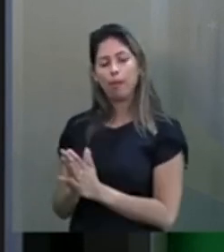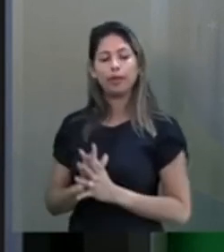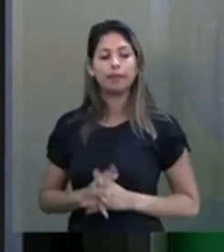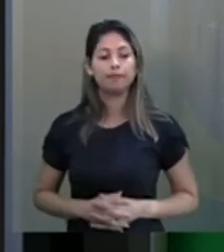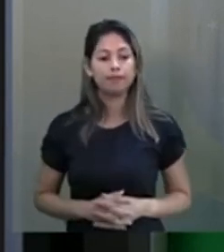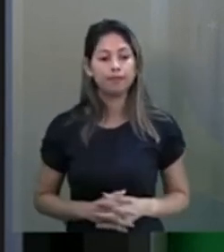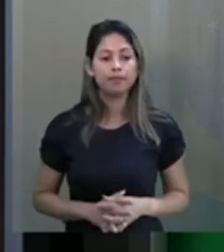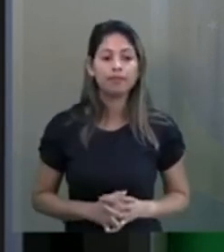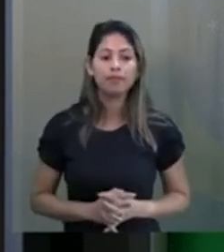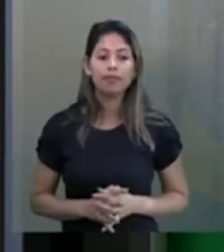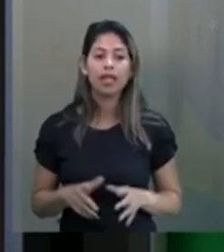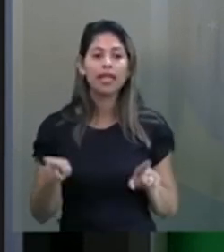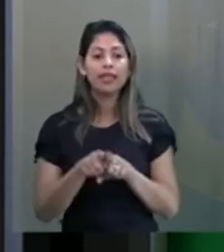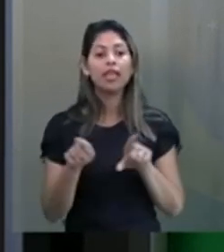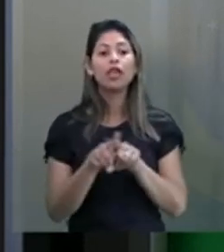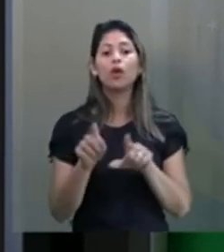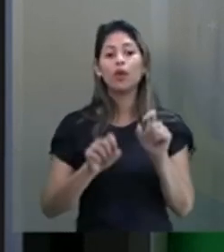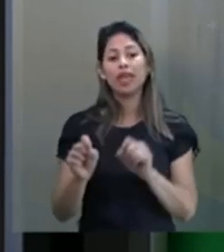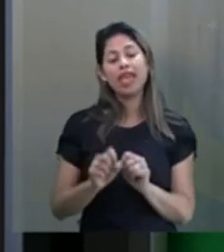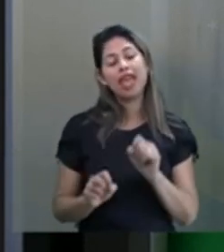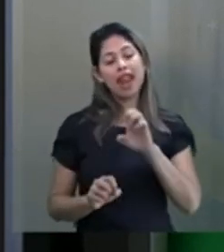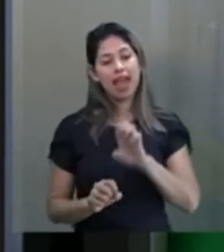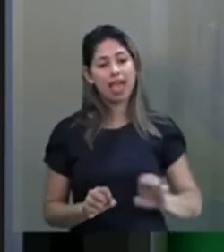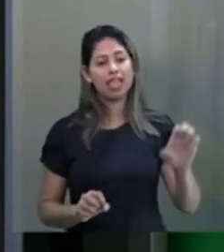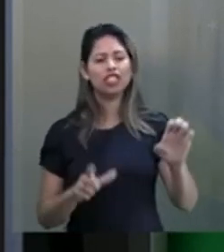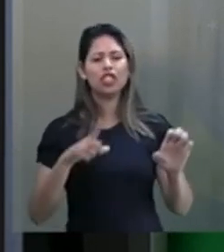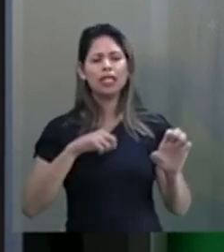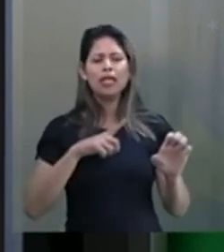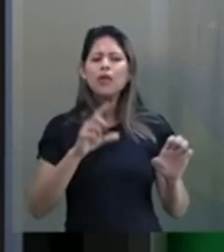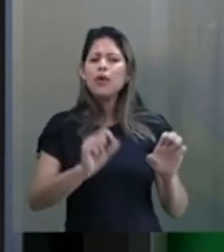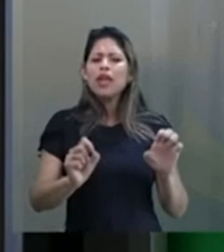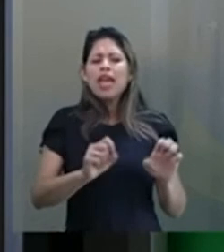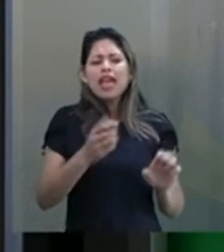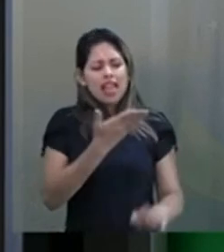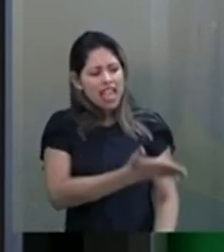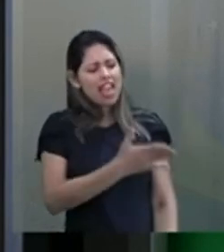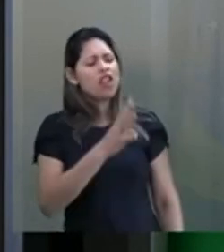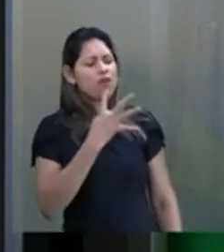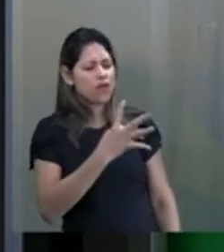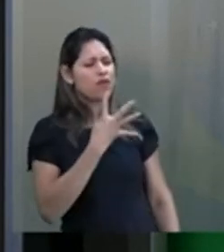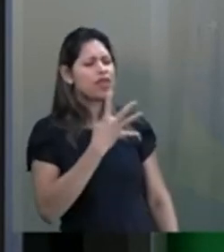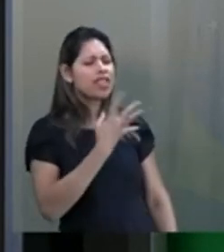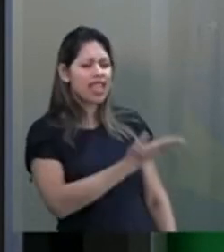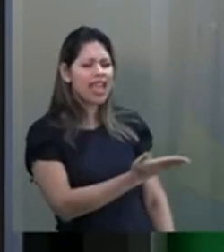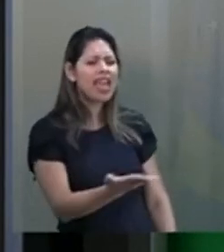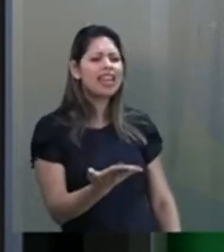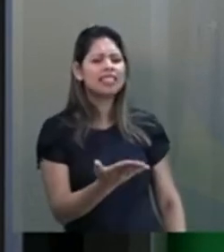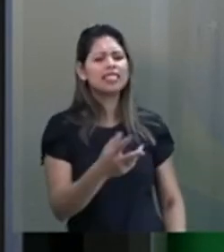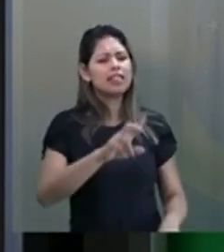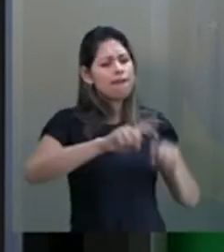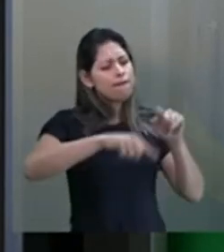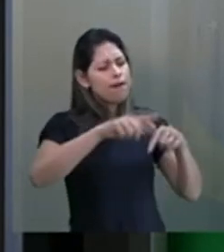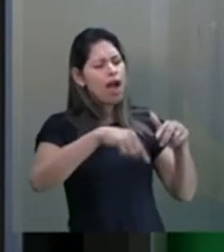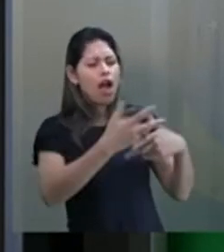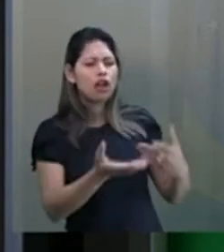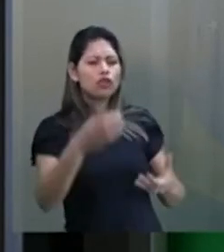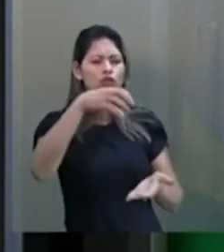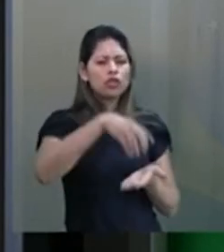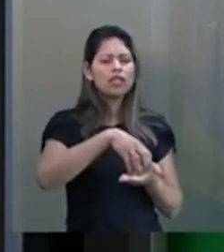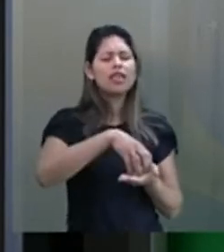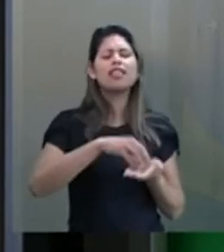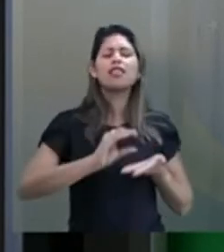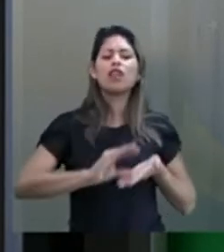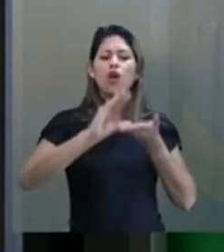aqui no parlamento, e a gente tem muito contato, principalmente com a esquerda sindicalista, deputado Tiago Mitrô, deputado Alexis Fontaine, na Comissão do Trabalho, ela